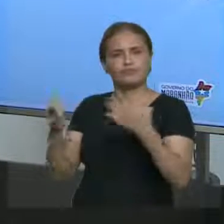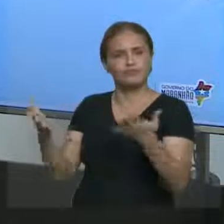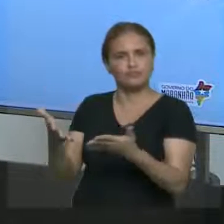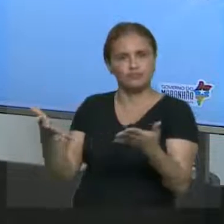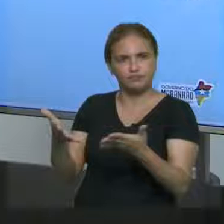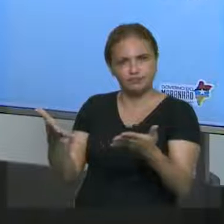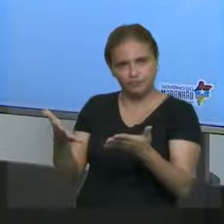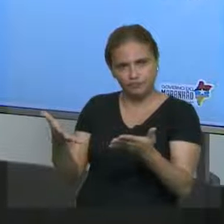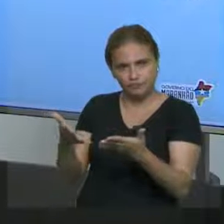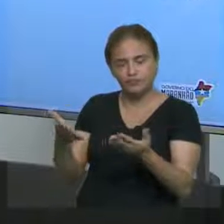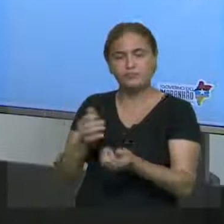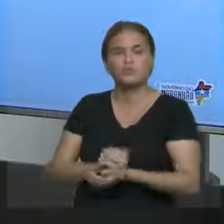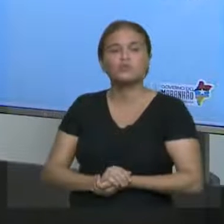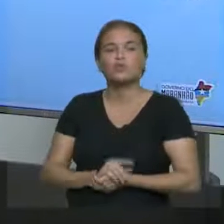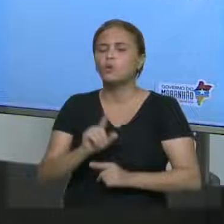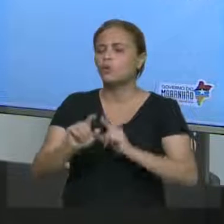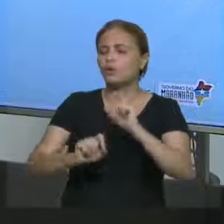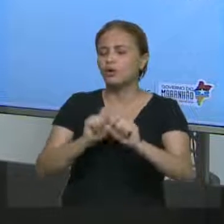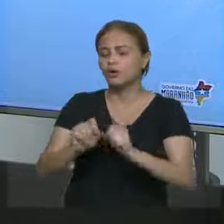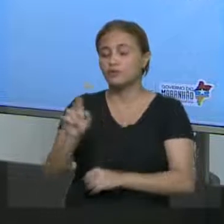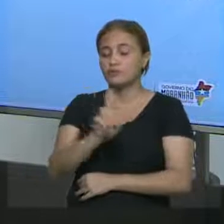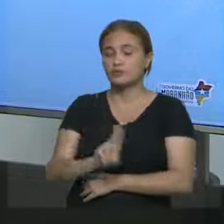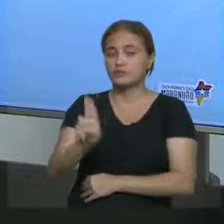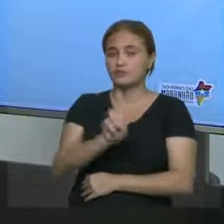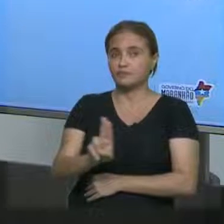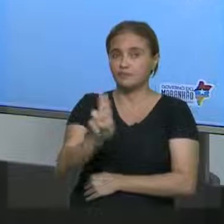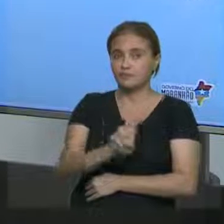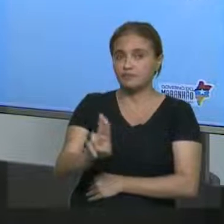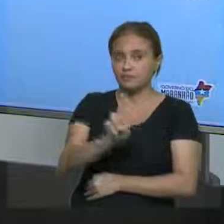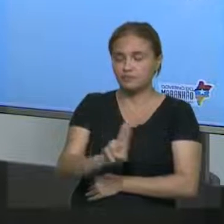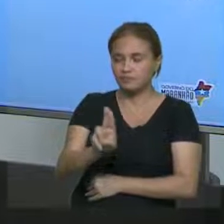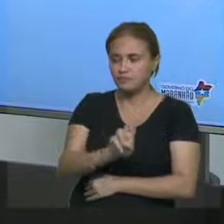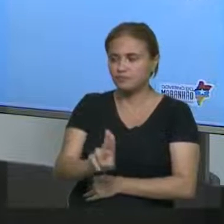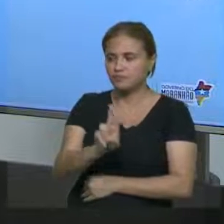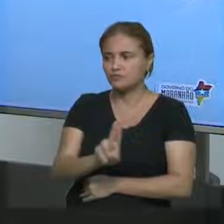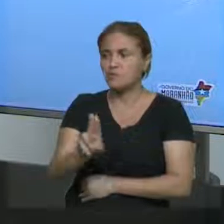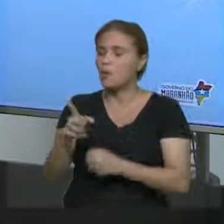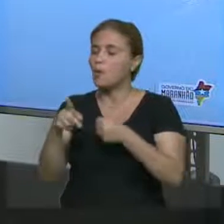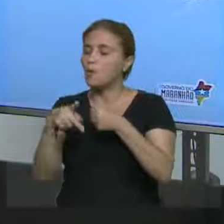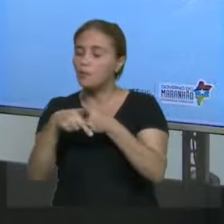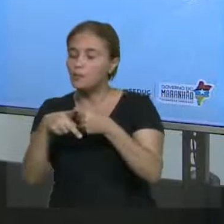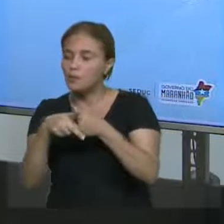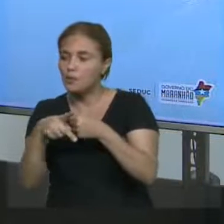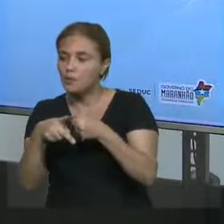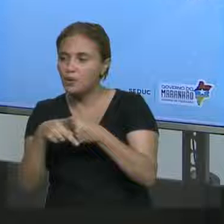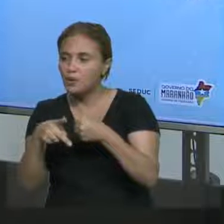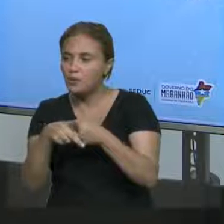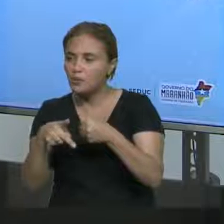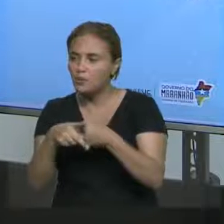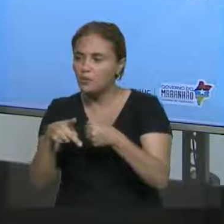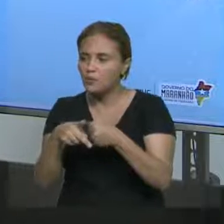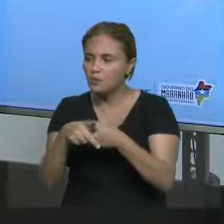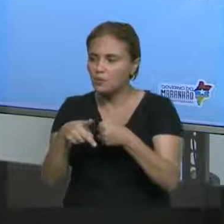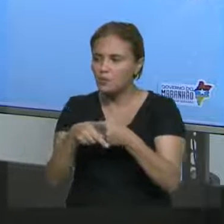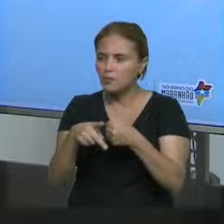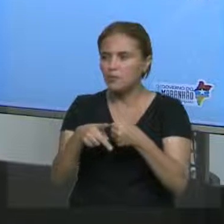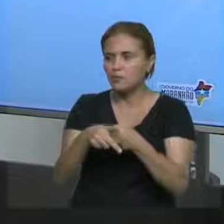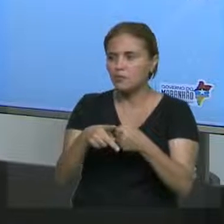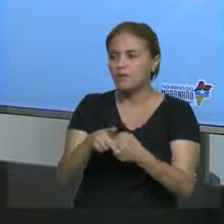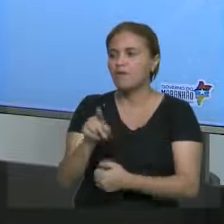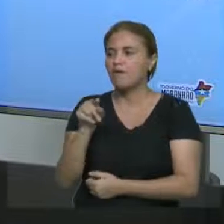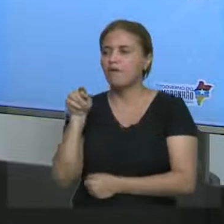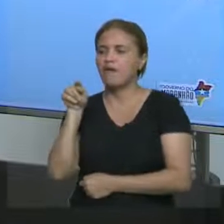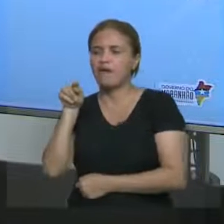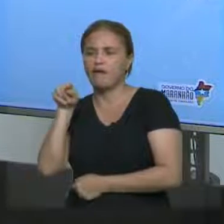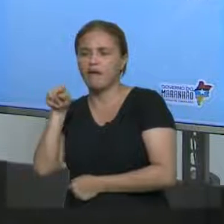Então, para a forma interrogativa, o que nós vamos usar? Usa-se do, mais o pronome. Que pronome é esse? I, you, we, you,